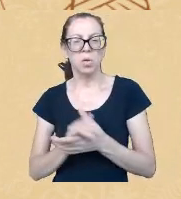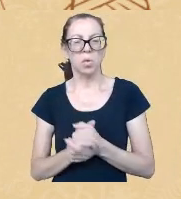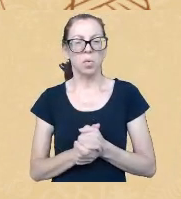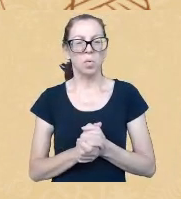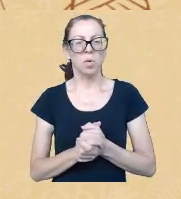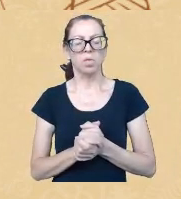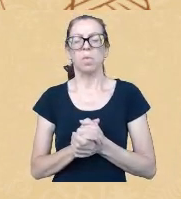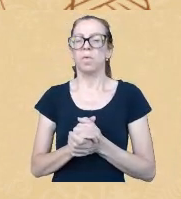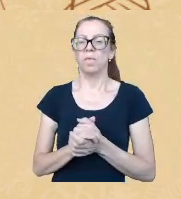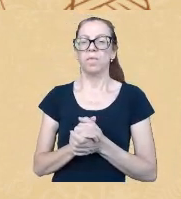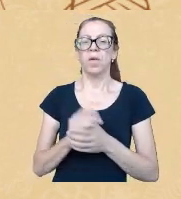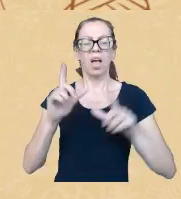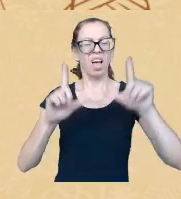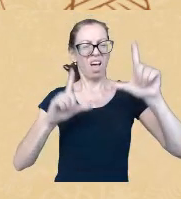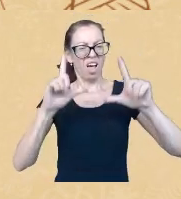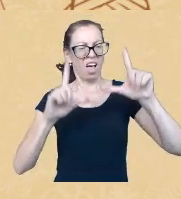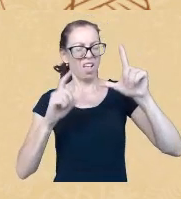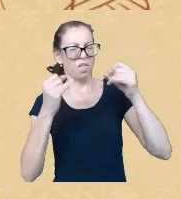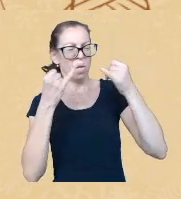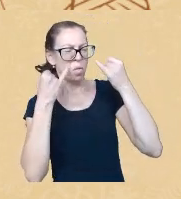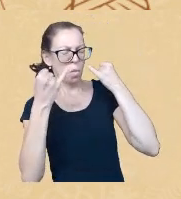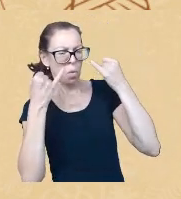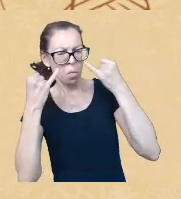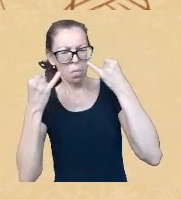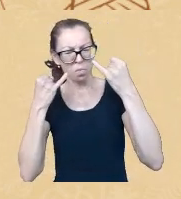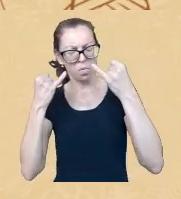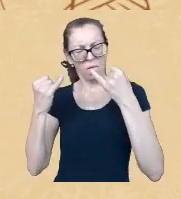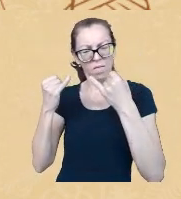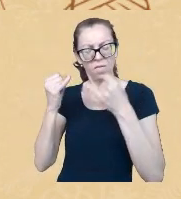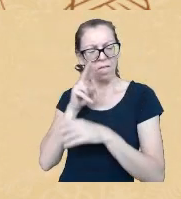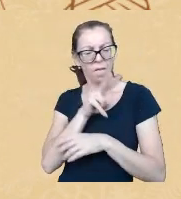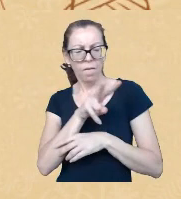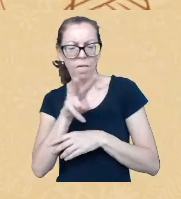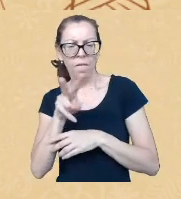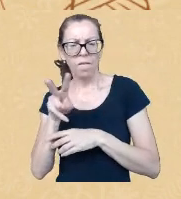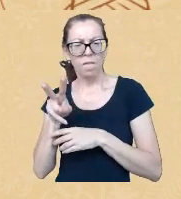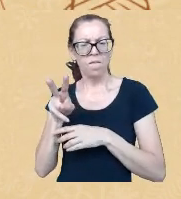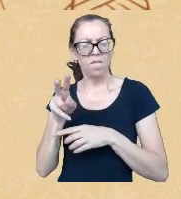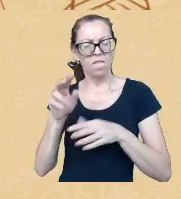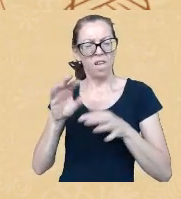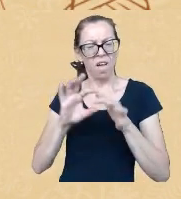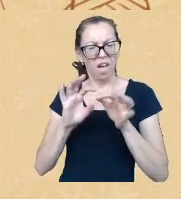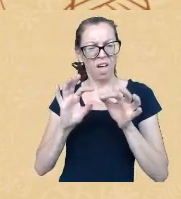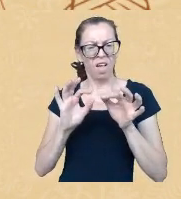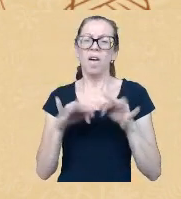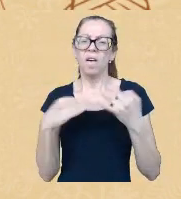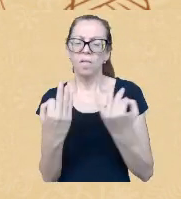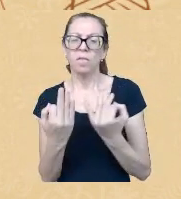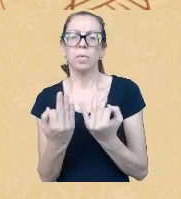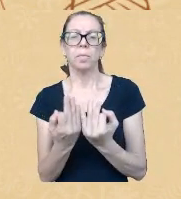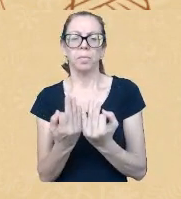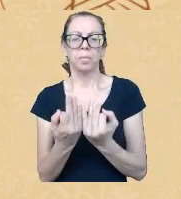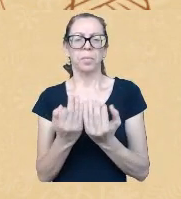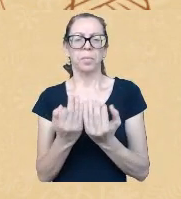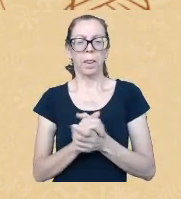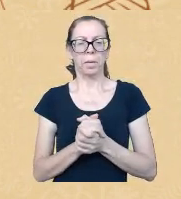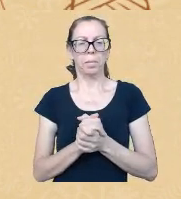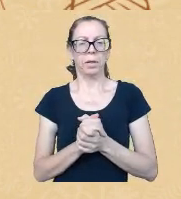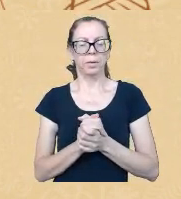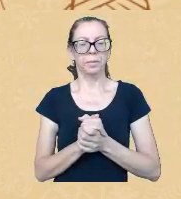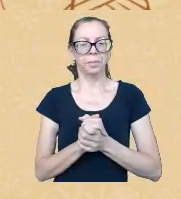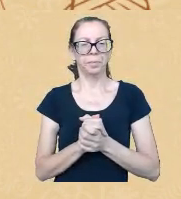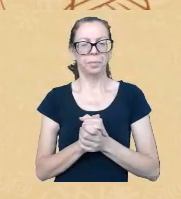quando aparece algum parente há sempre esse processo de um certo tribunal racial e de uma investigação do